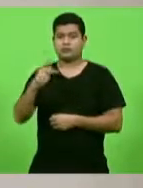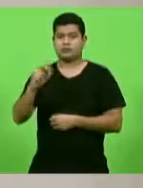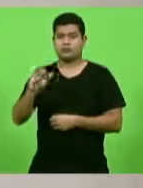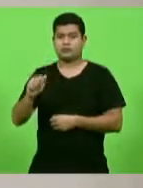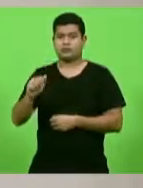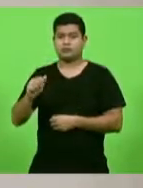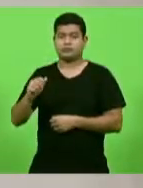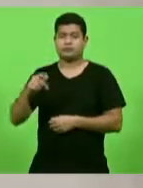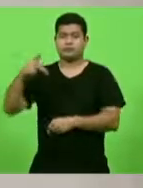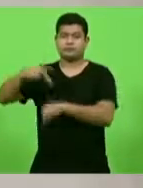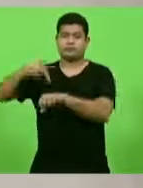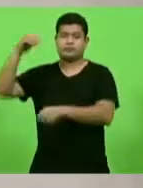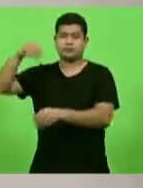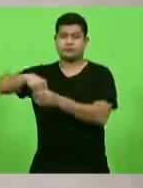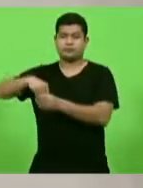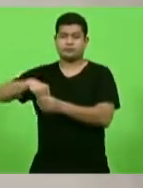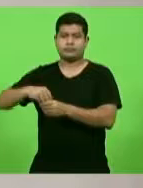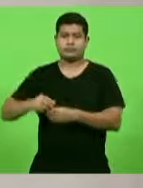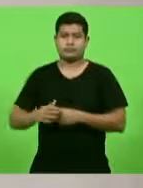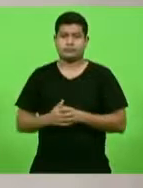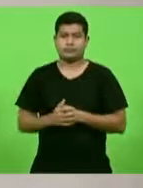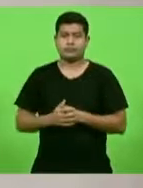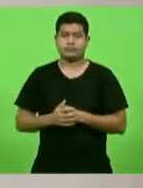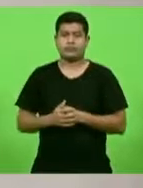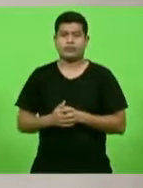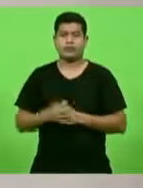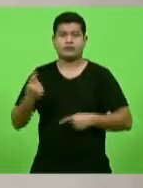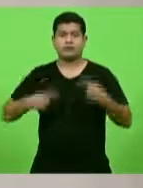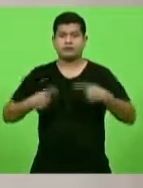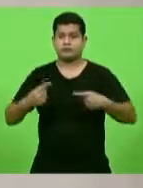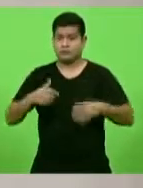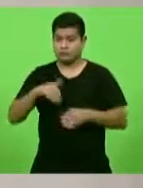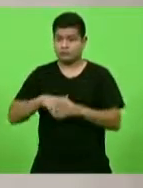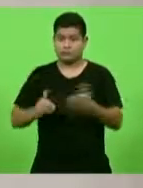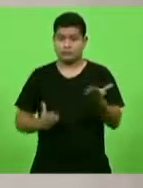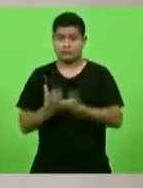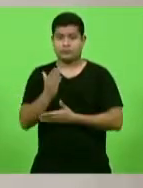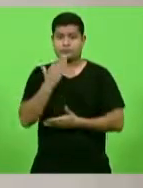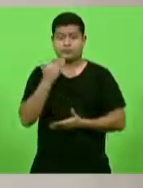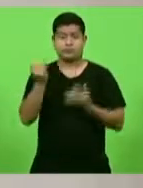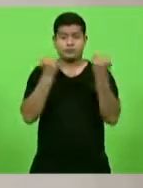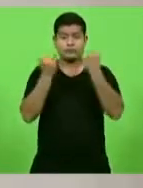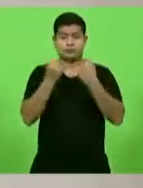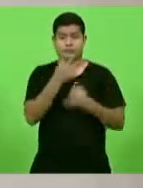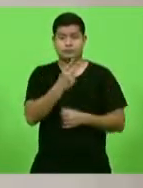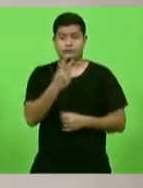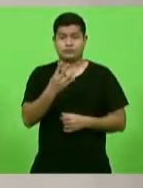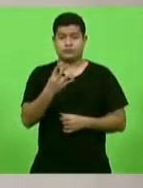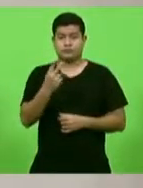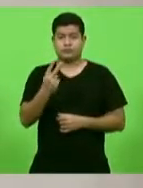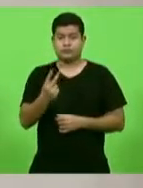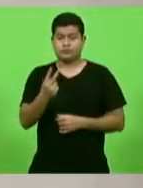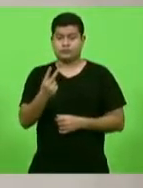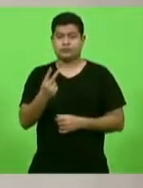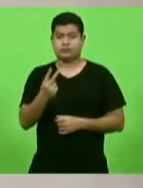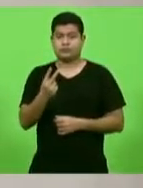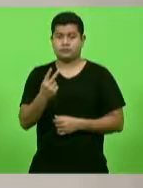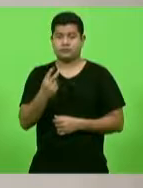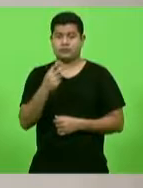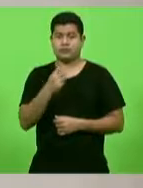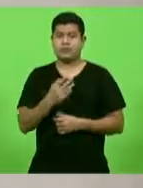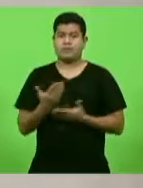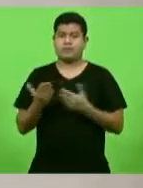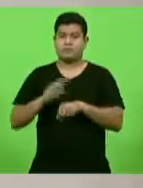Em votação. Aprovado. Pedido de informação número 243. Deputado João Amin,